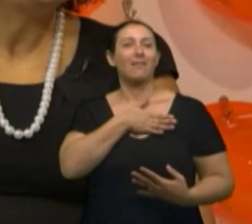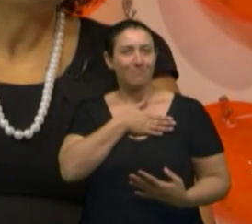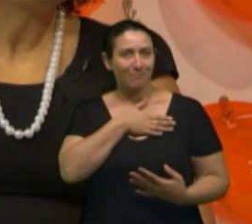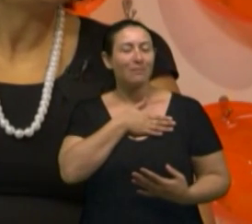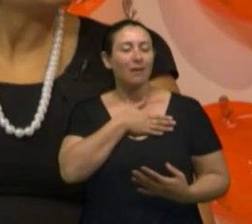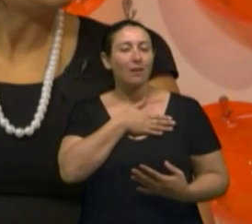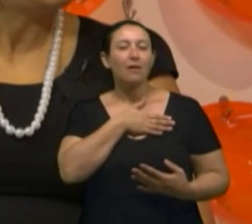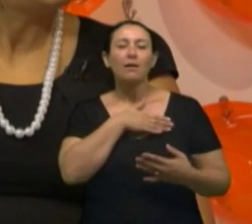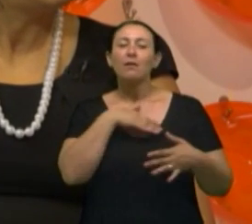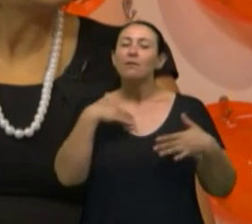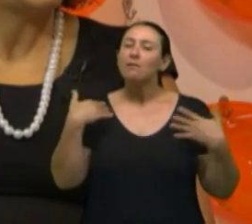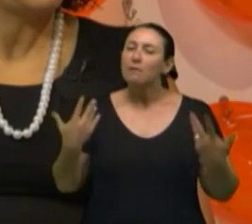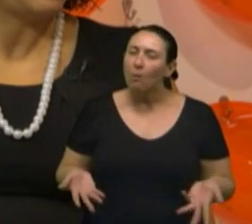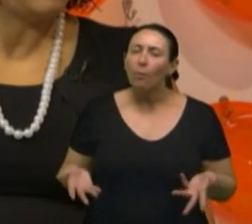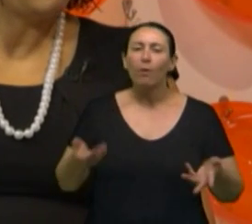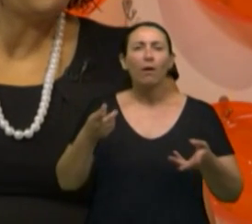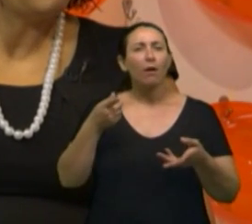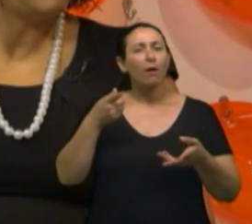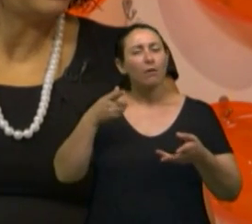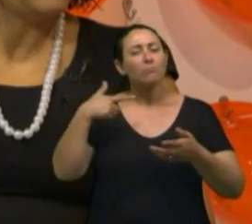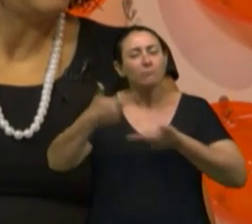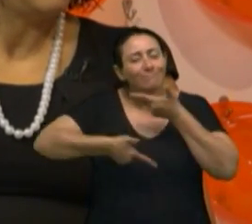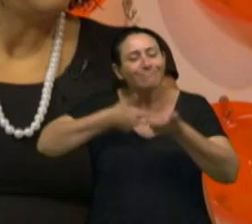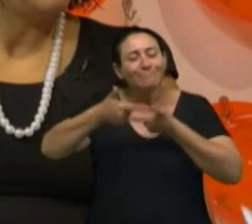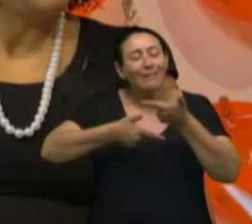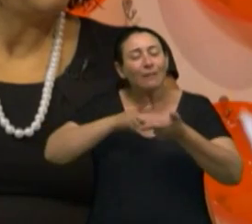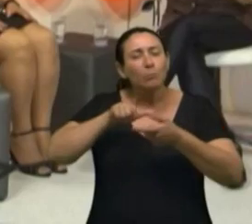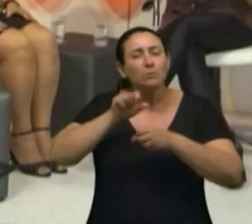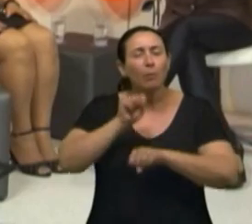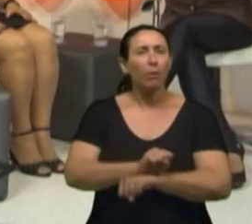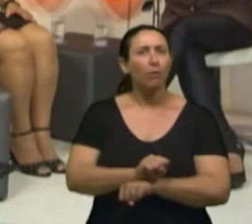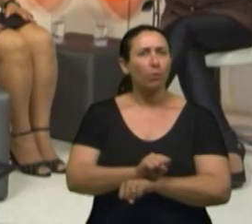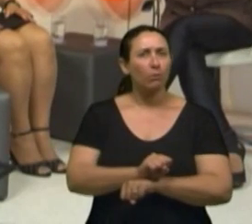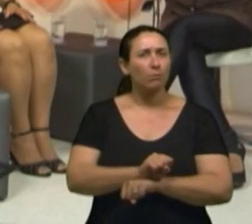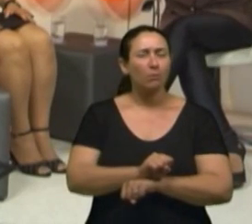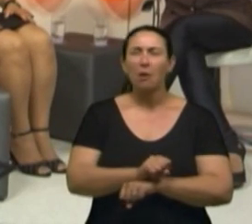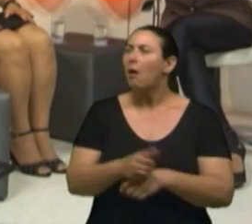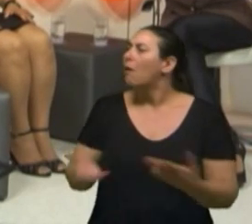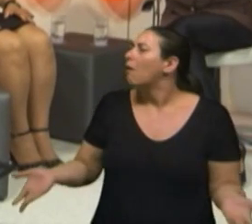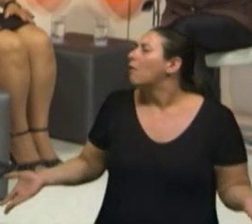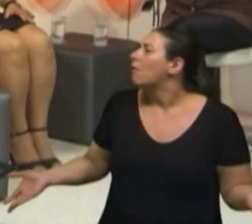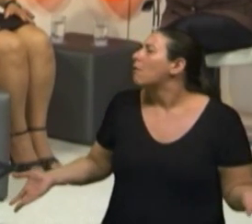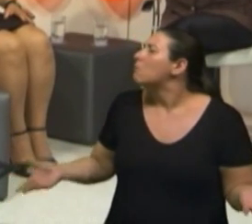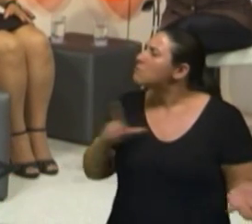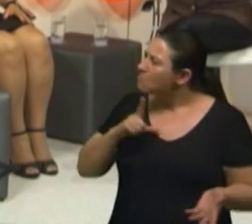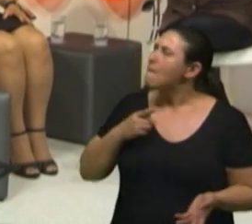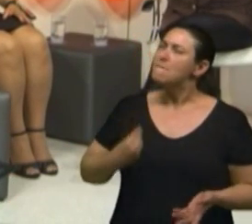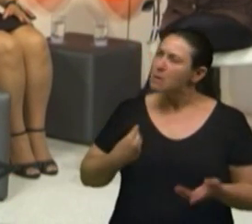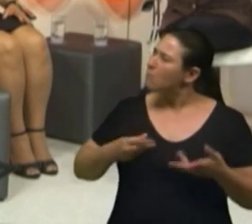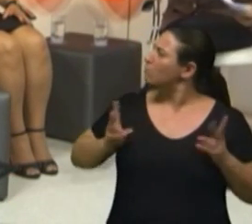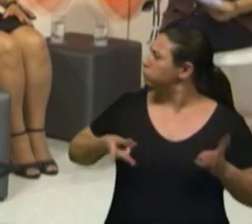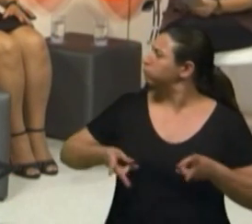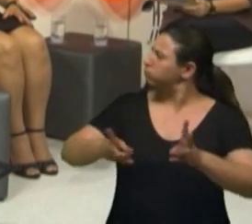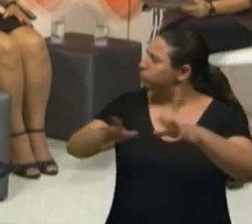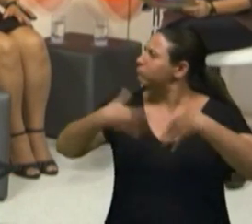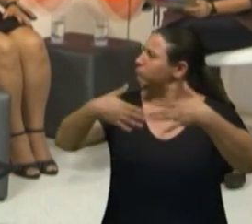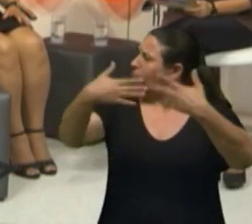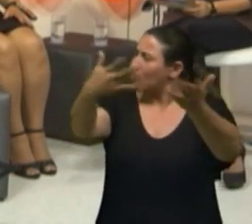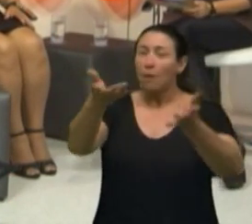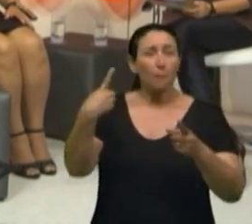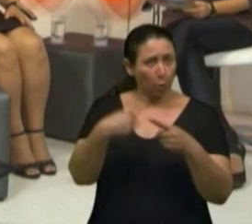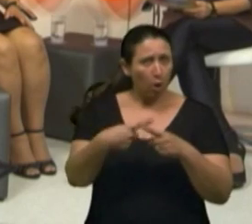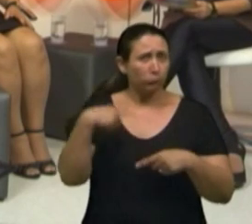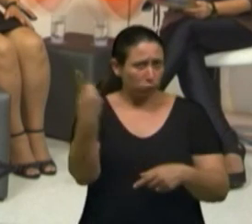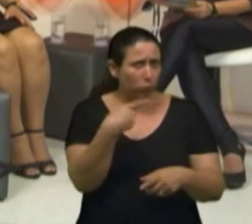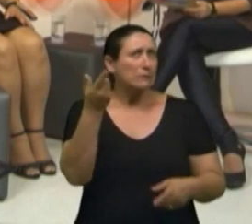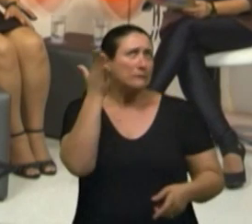né? Ele parar de trabalhar, né? Mas ele tem muito a vida pela frente ainda, né, Rosana? Muito. Com certeza, porque a sabe que